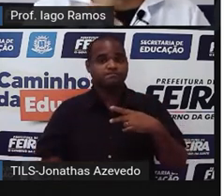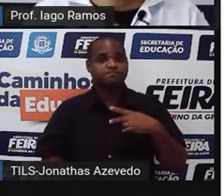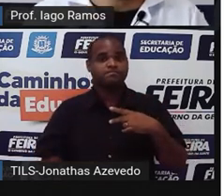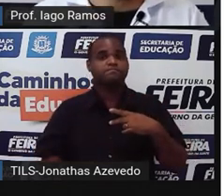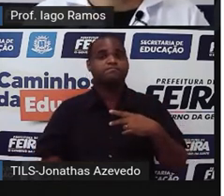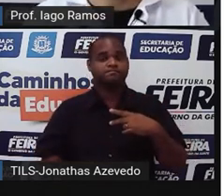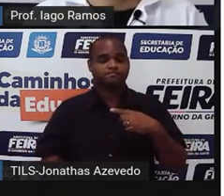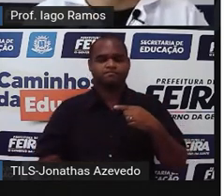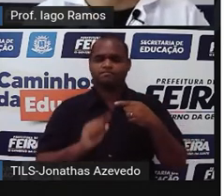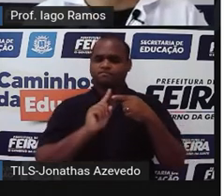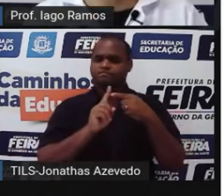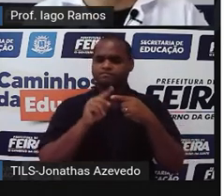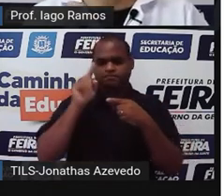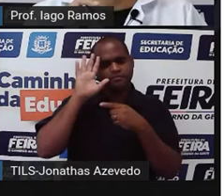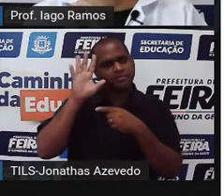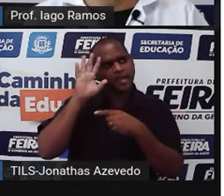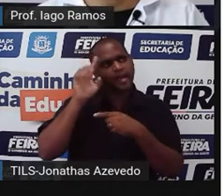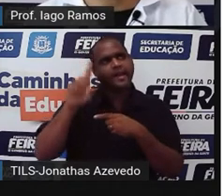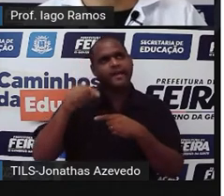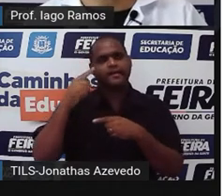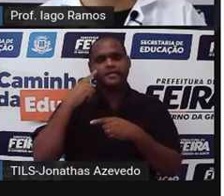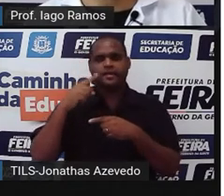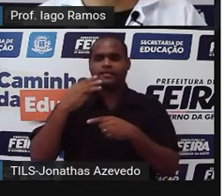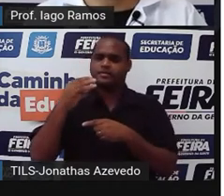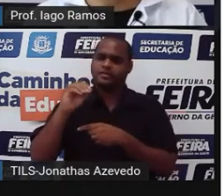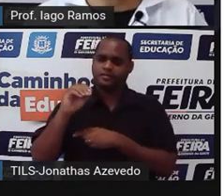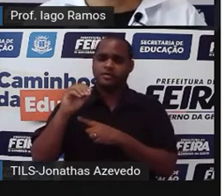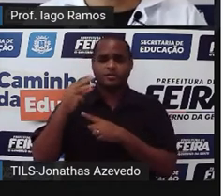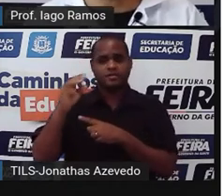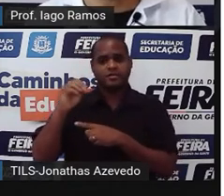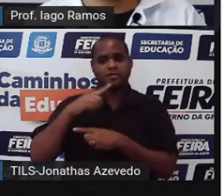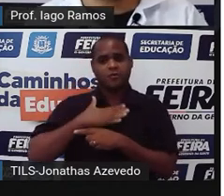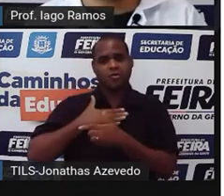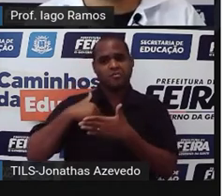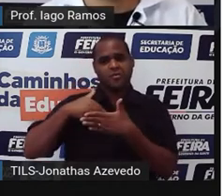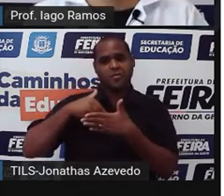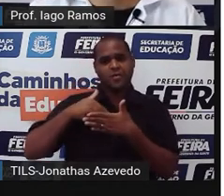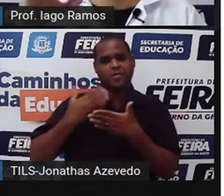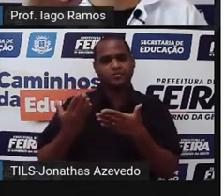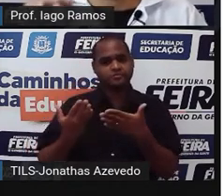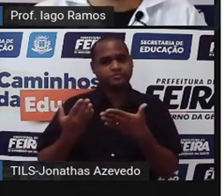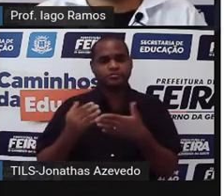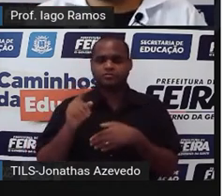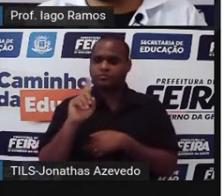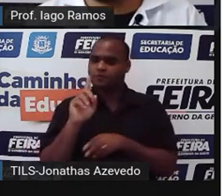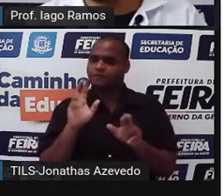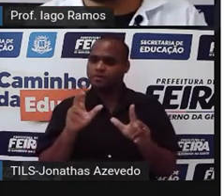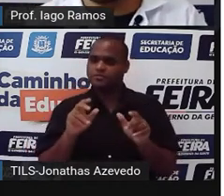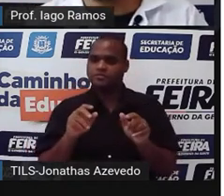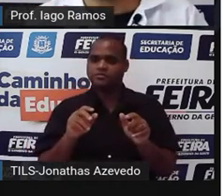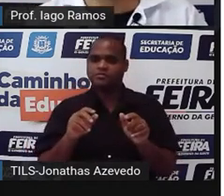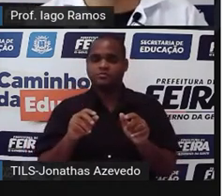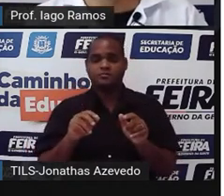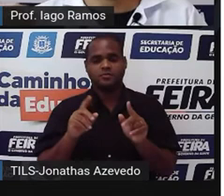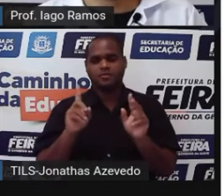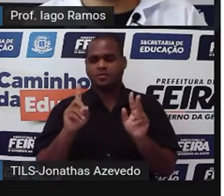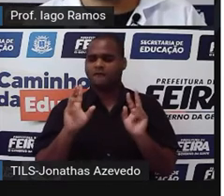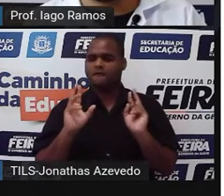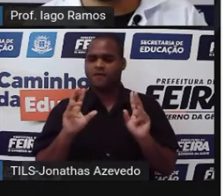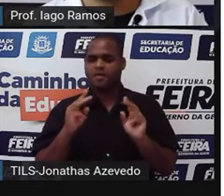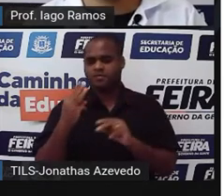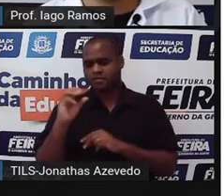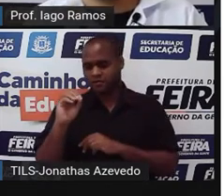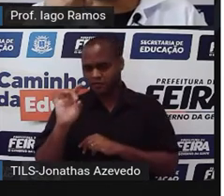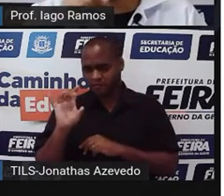Aí você pode pensar, lá o professor tinha assim, futebol 30, então 30 pessoas gostam de futebol. Não, não são só